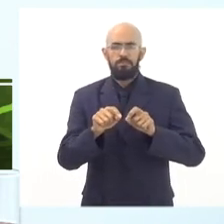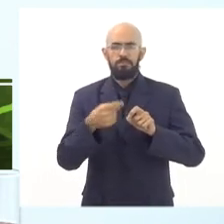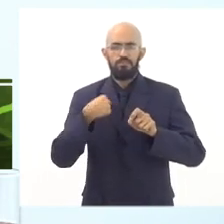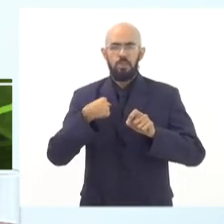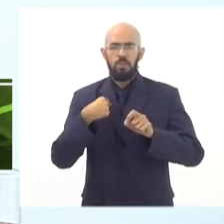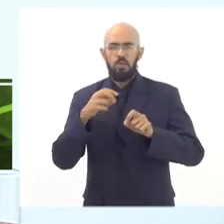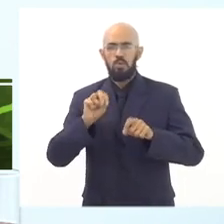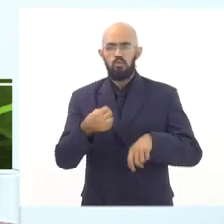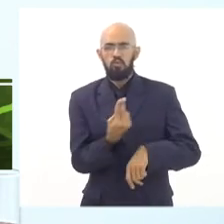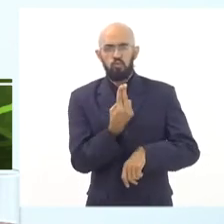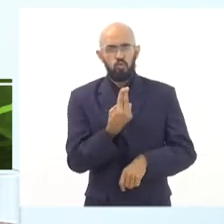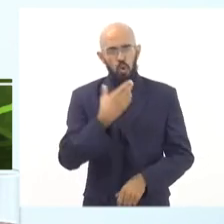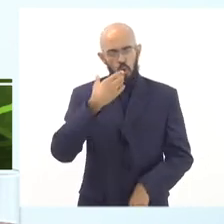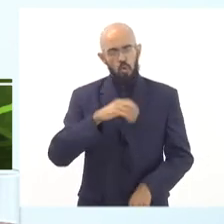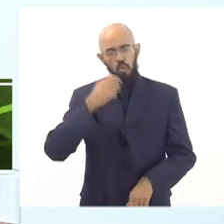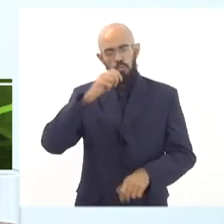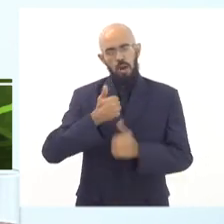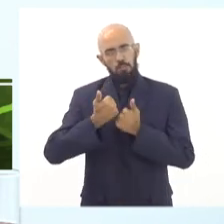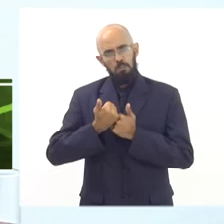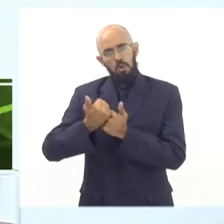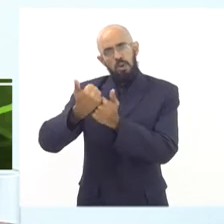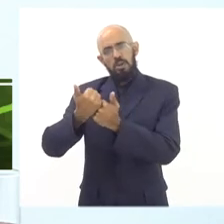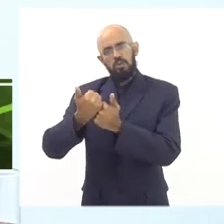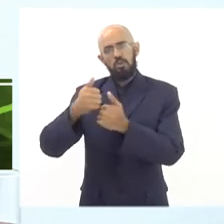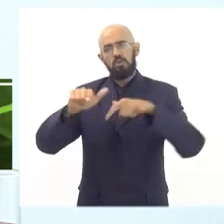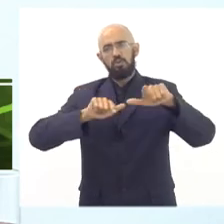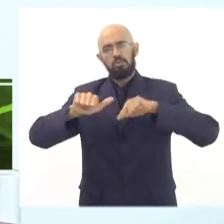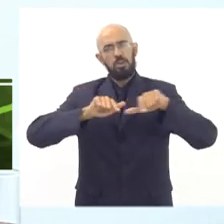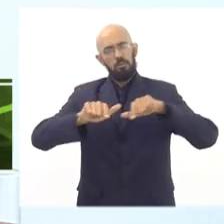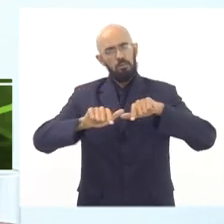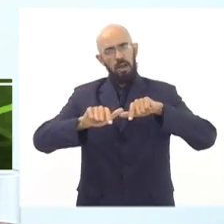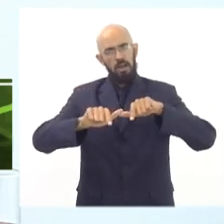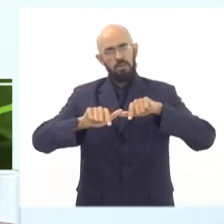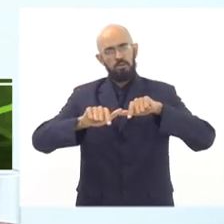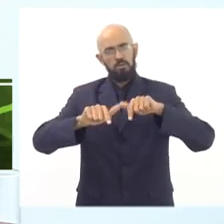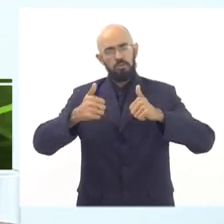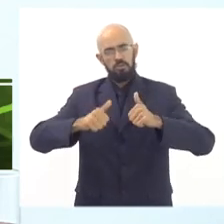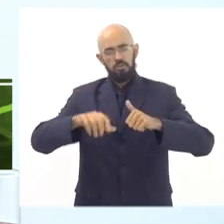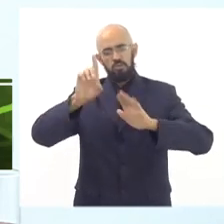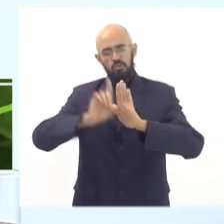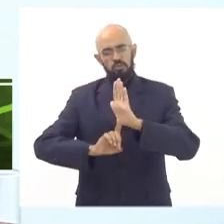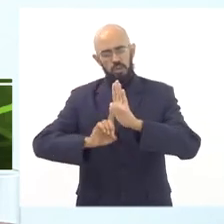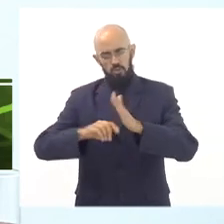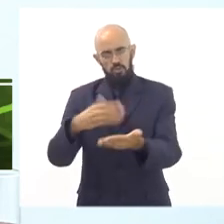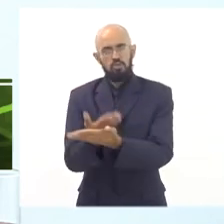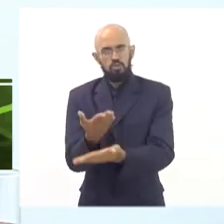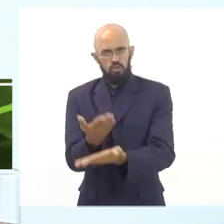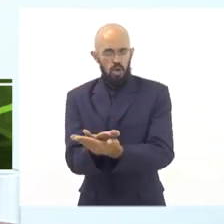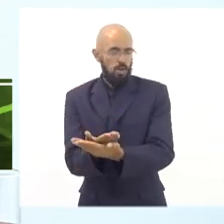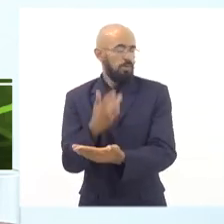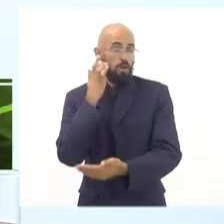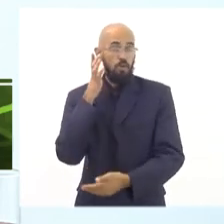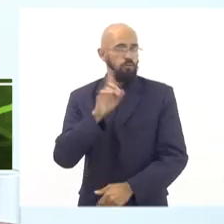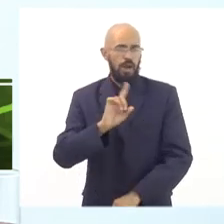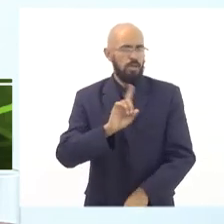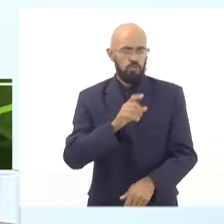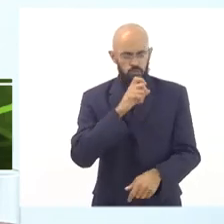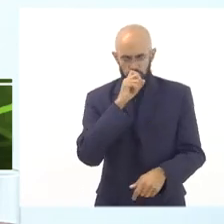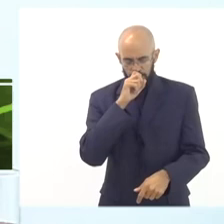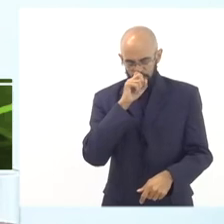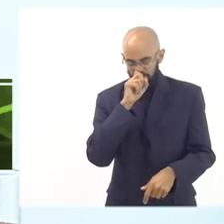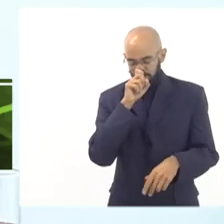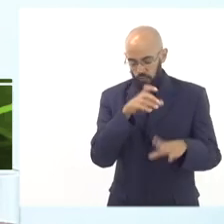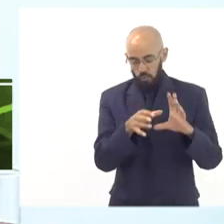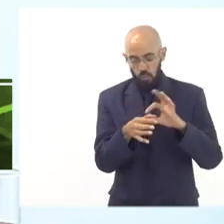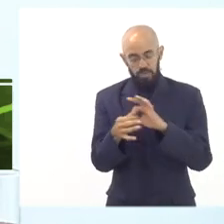admirador e apoiador do trabalho das direções escolares, porque não é fácil. Hoje, no quadro que a gente vive na rede